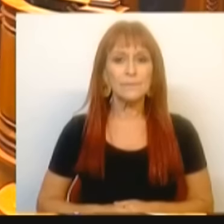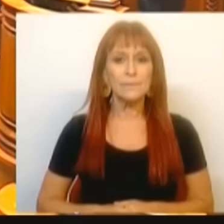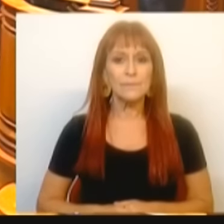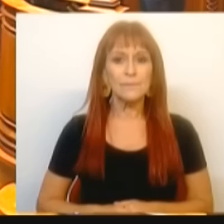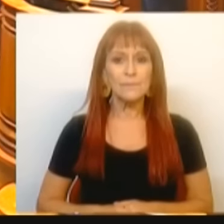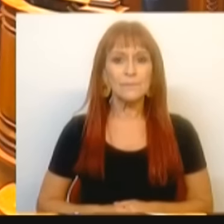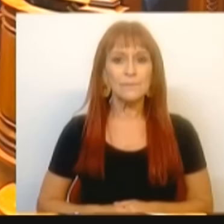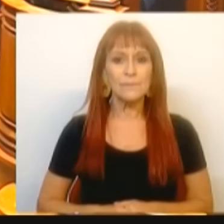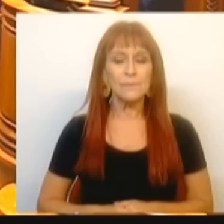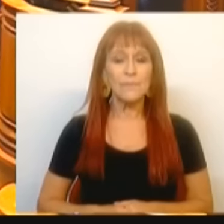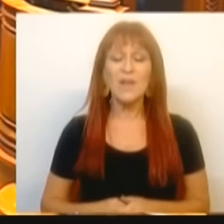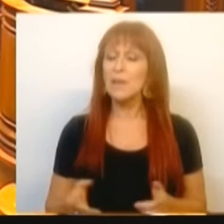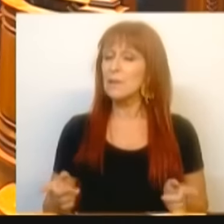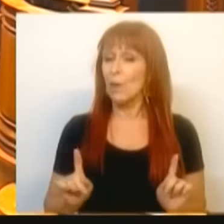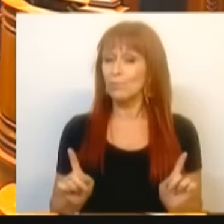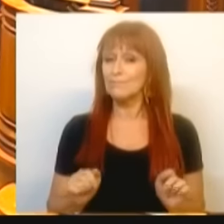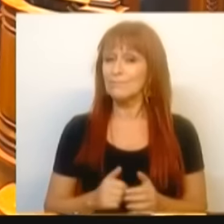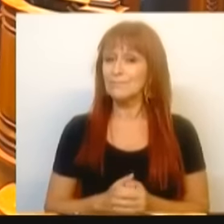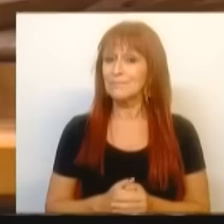Mas não.